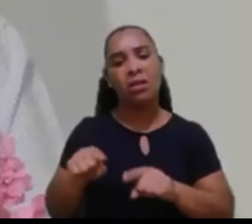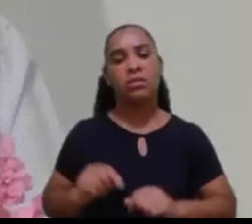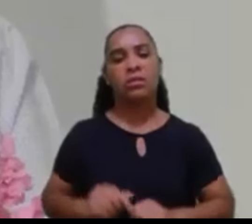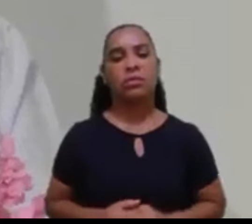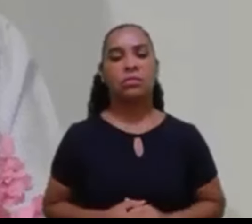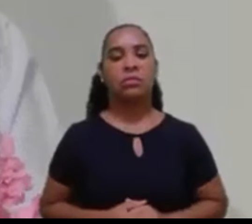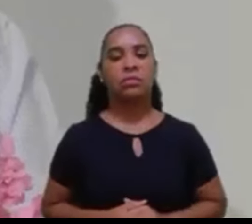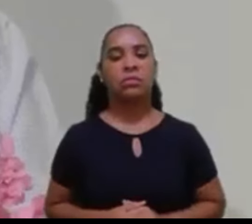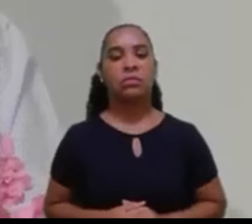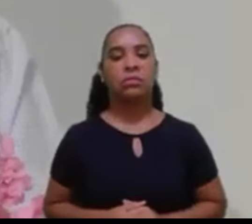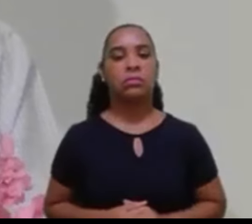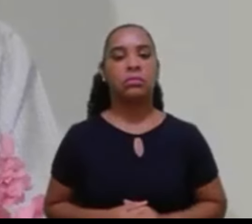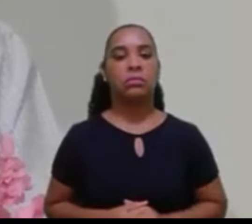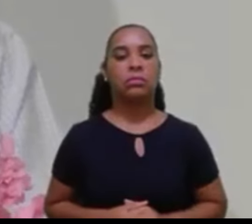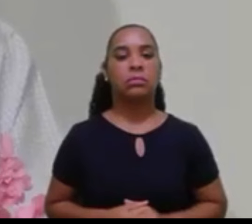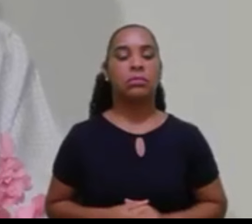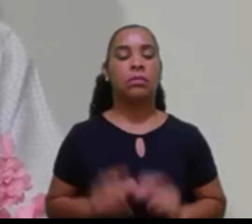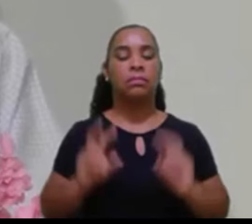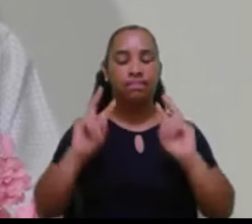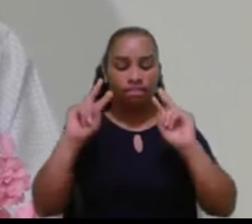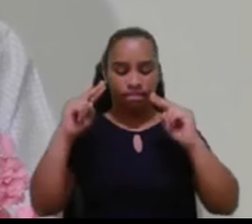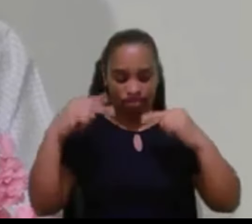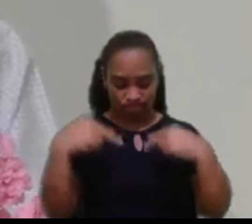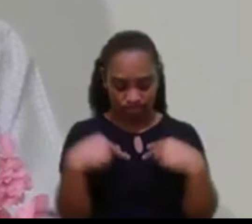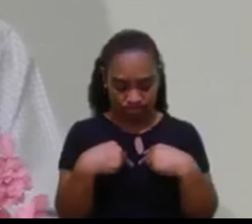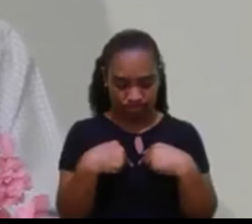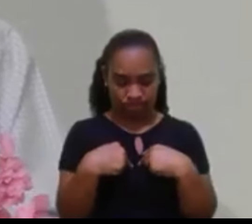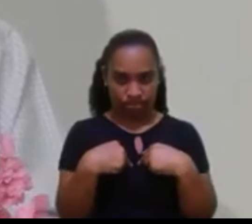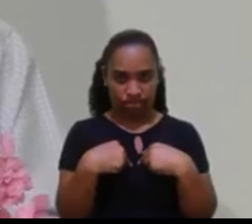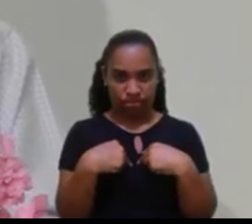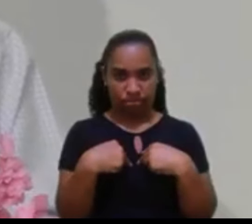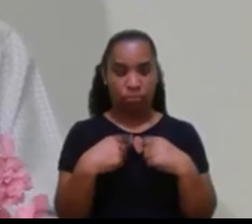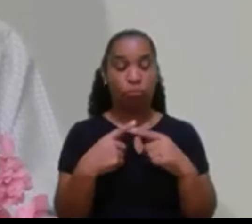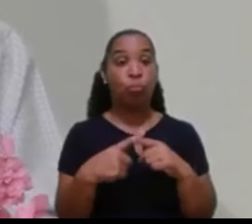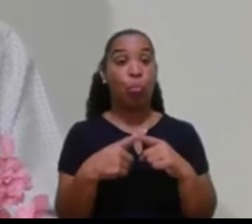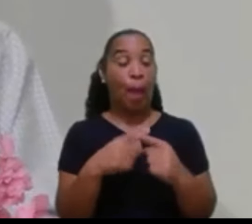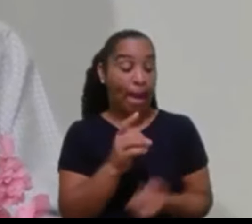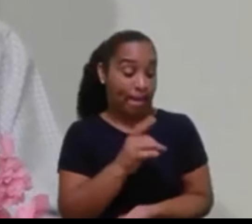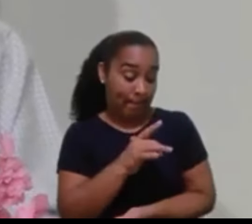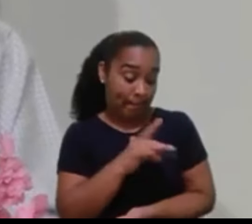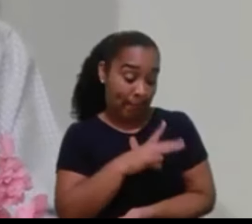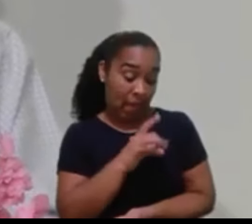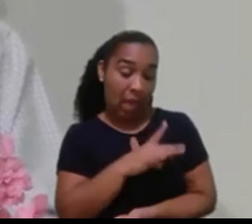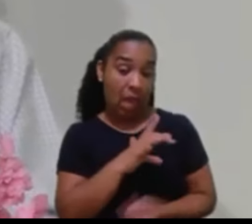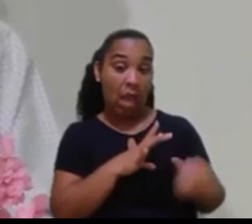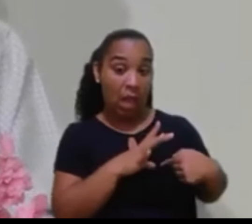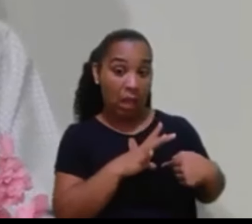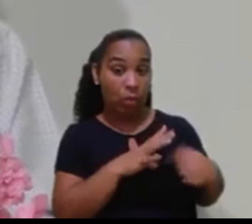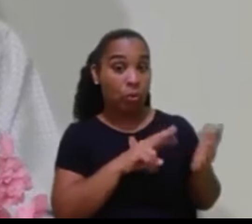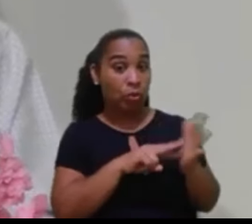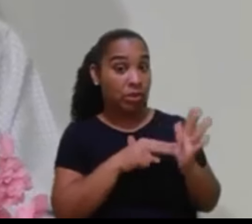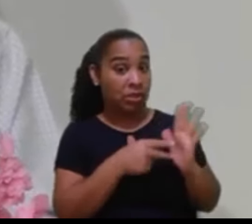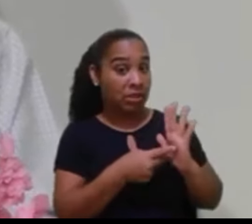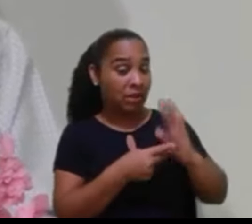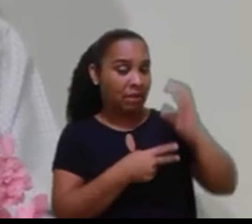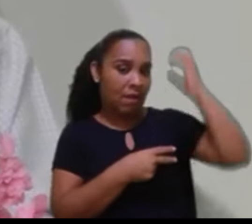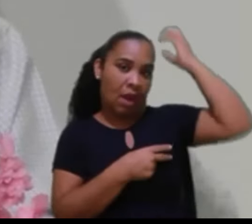Viajando para dentro. O medo é o resultado de uma consciência de culpa.